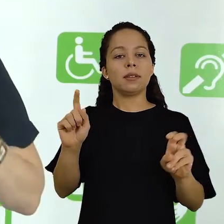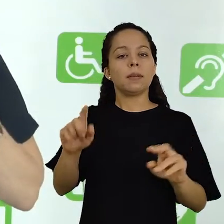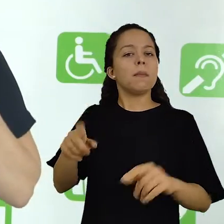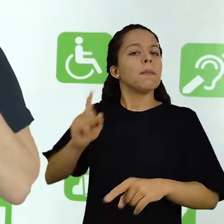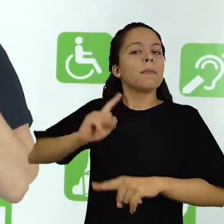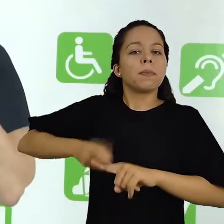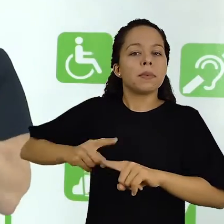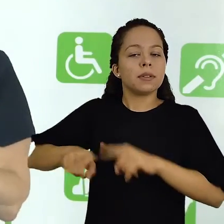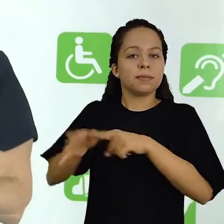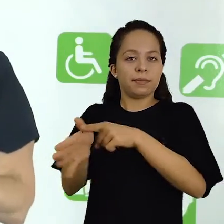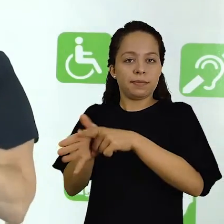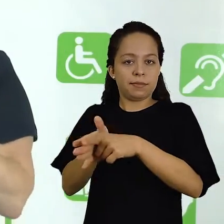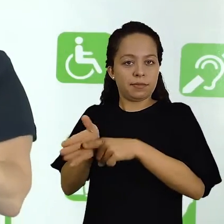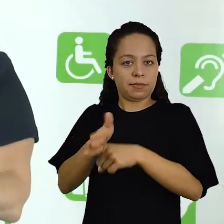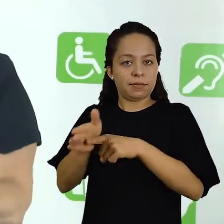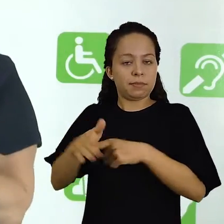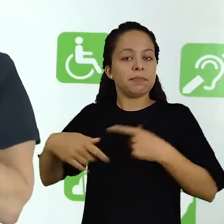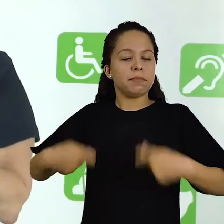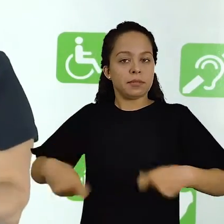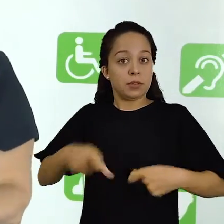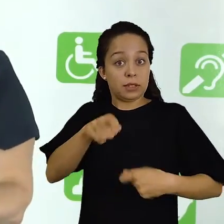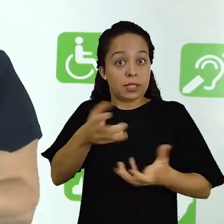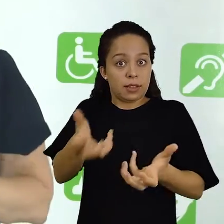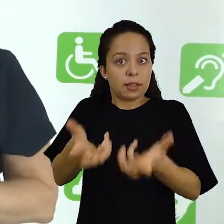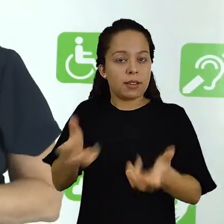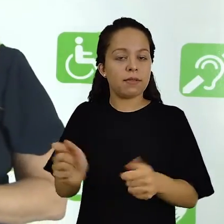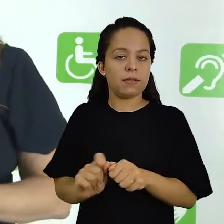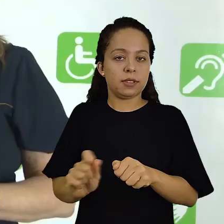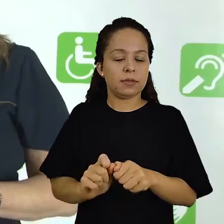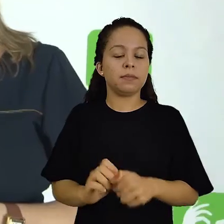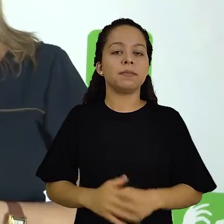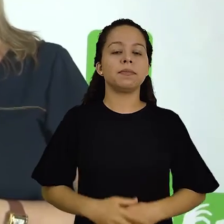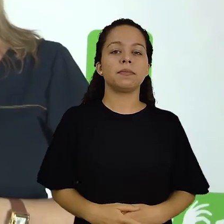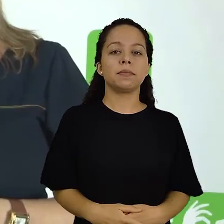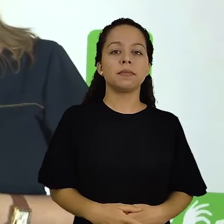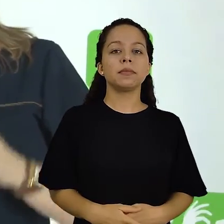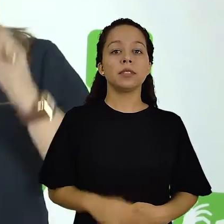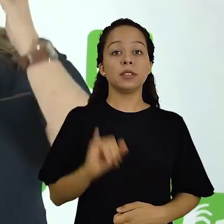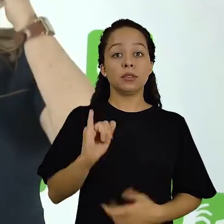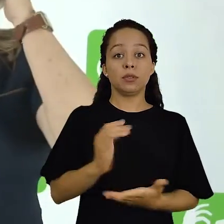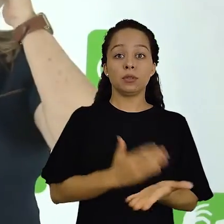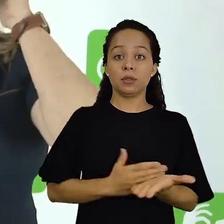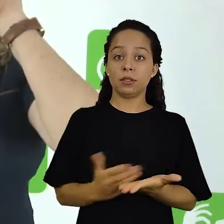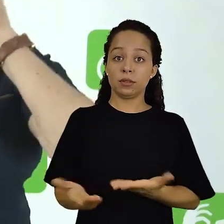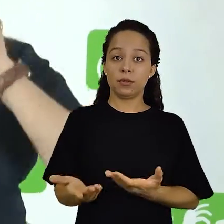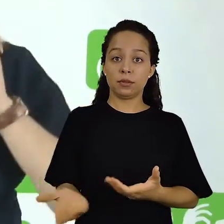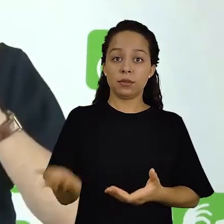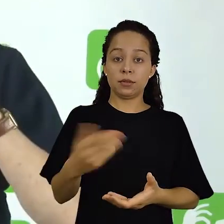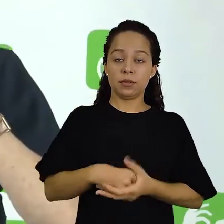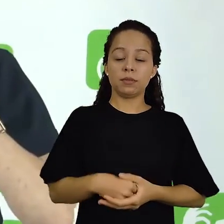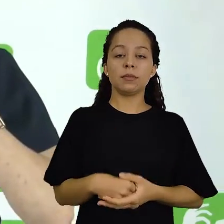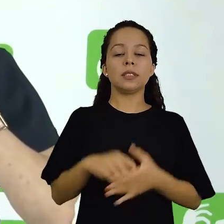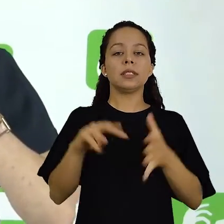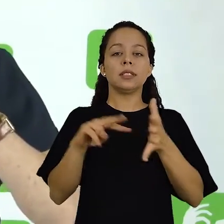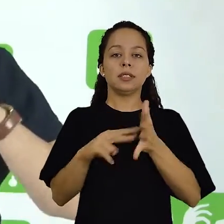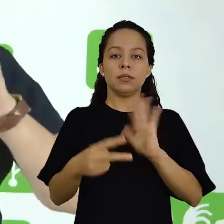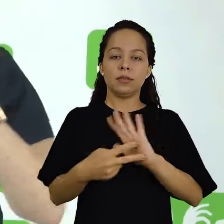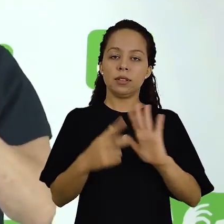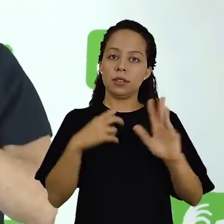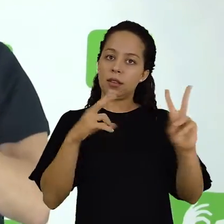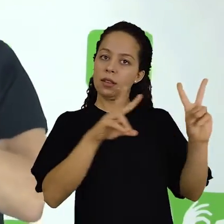natureza da investigação que você pretende realizar. A introdução, então, é